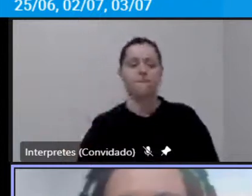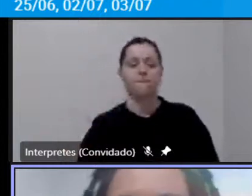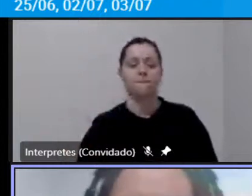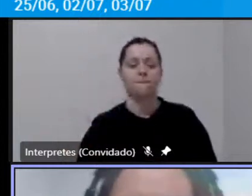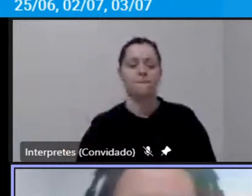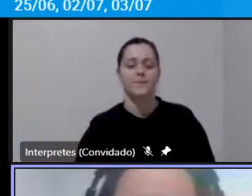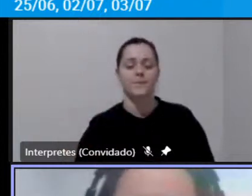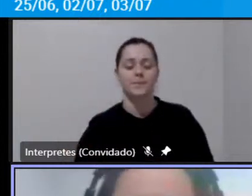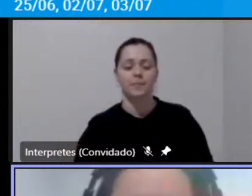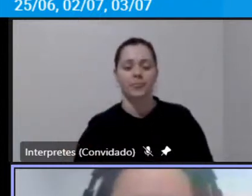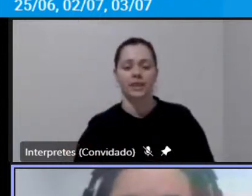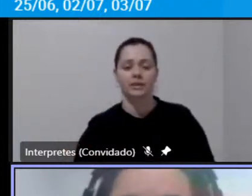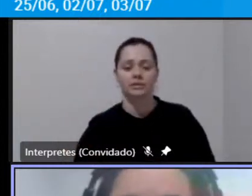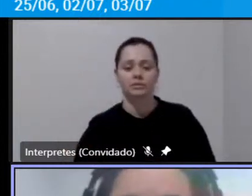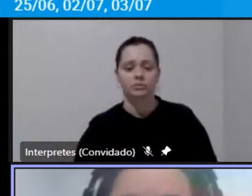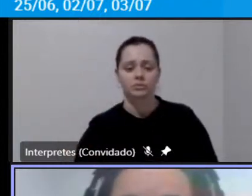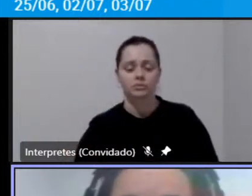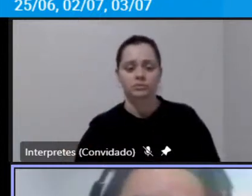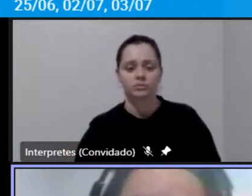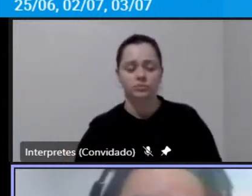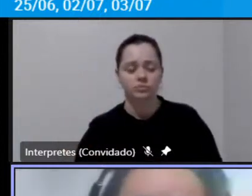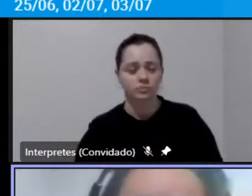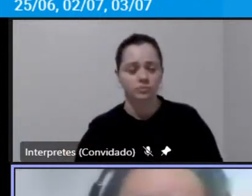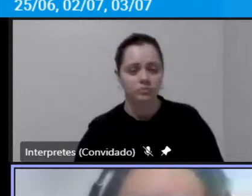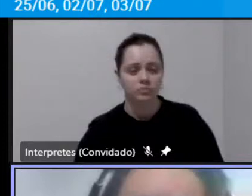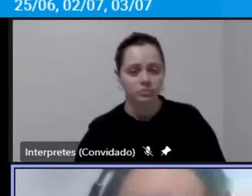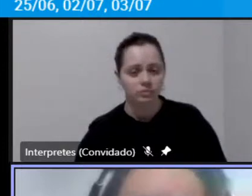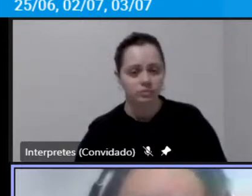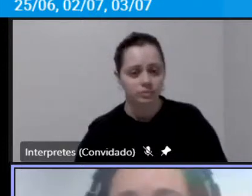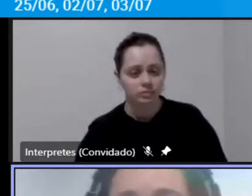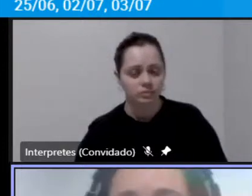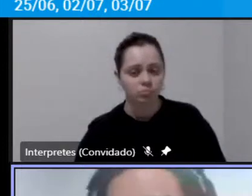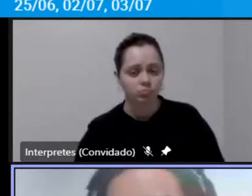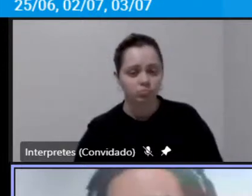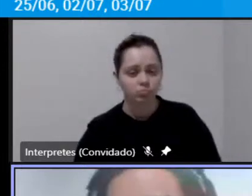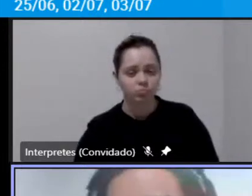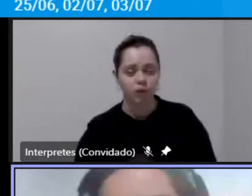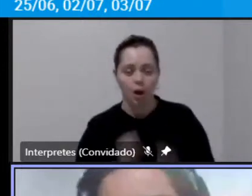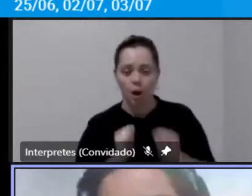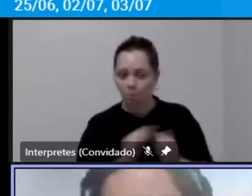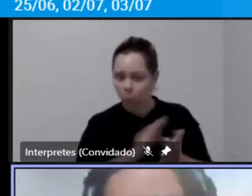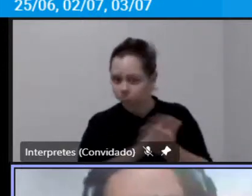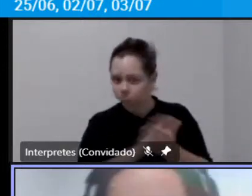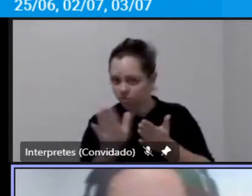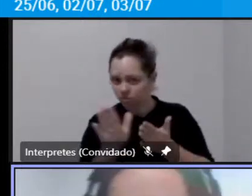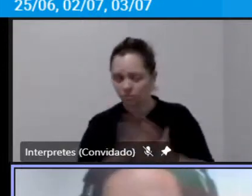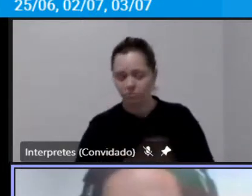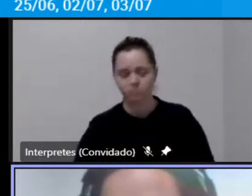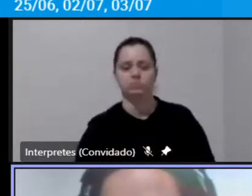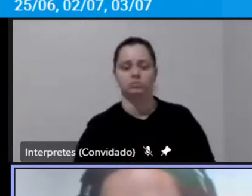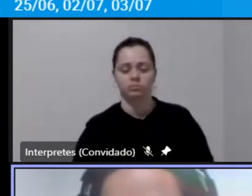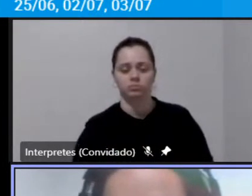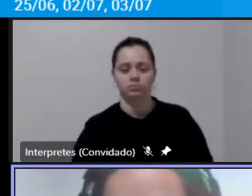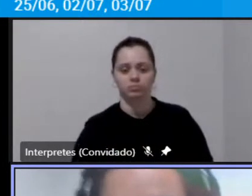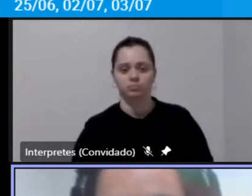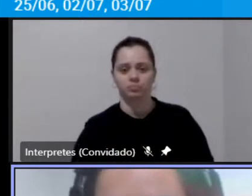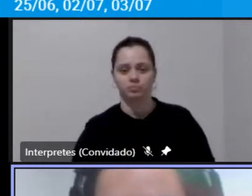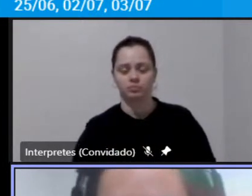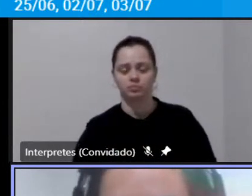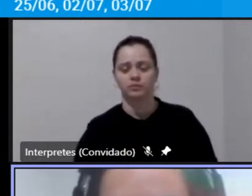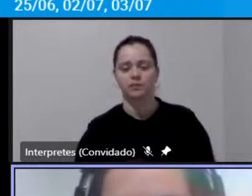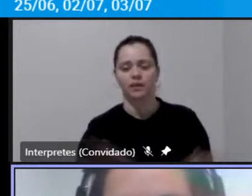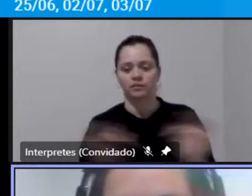quilômetro do que as que são geridas pela MTU pode passar o Daniel que eu vou encerrando